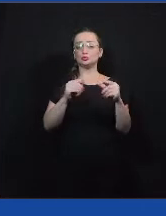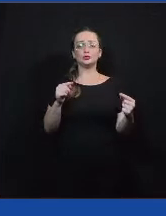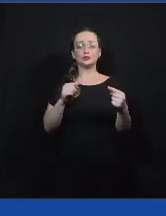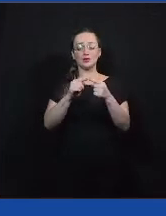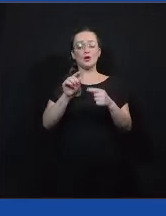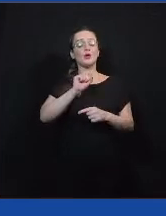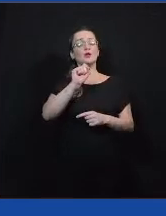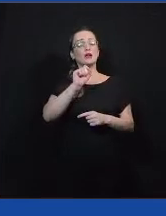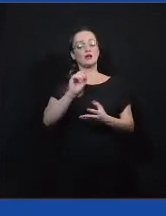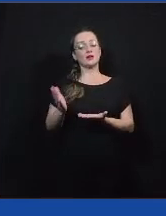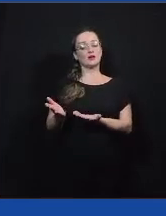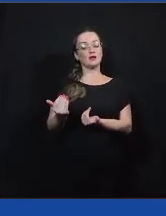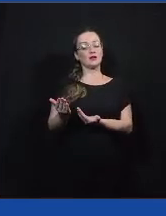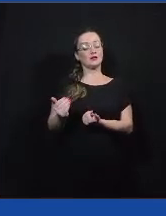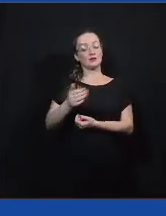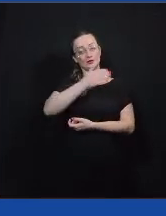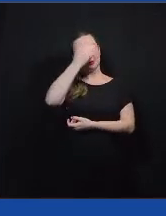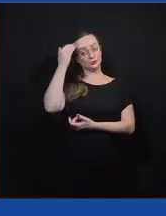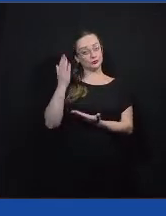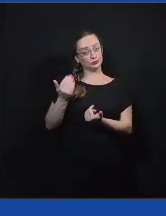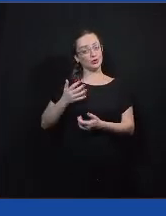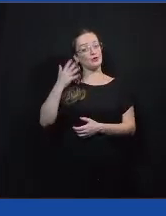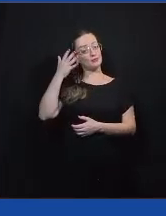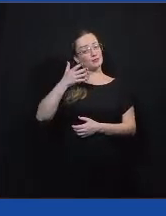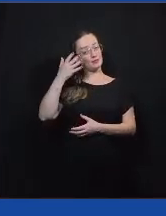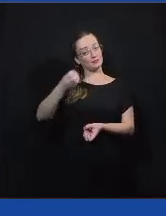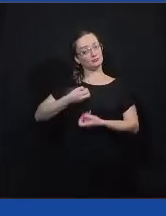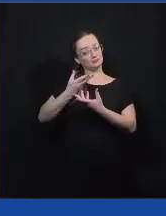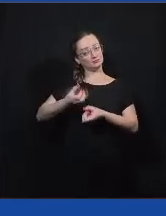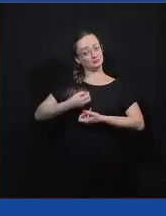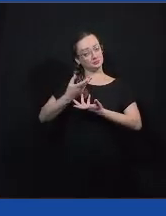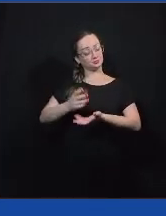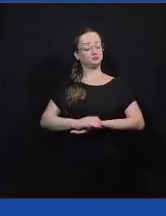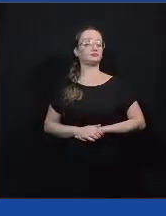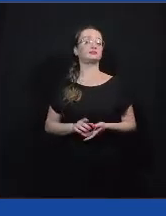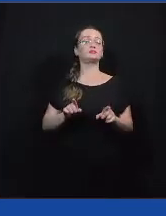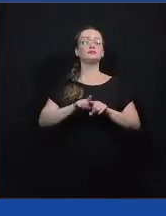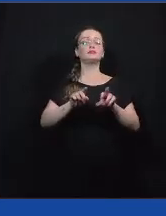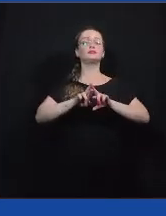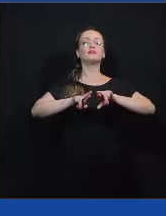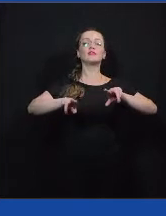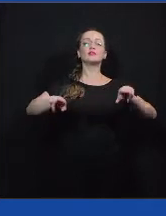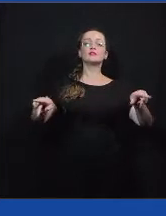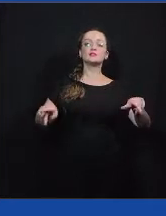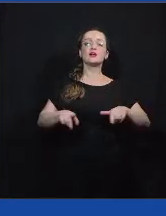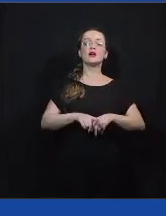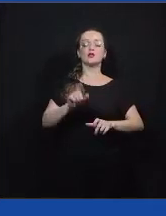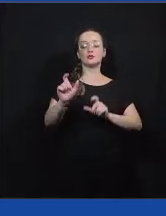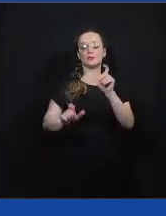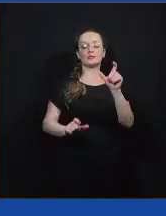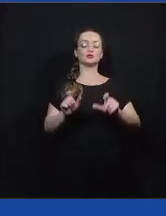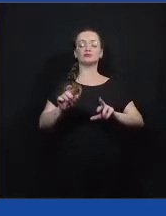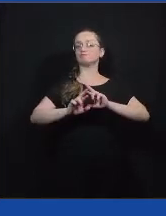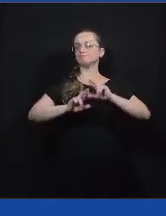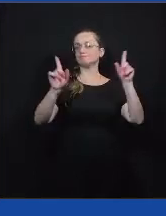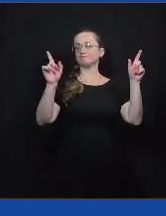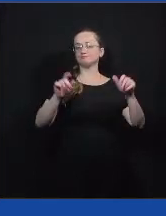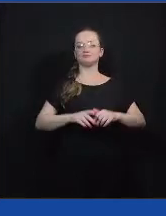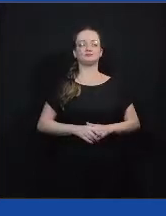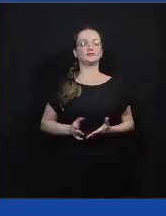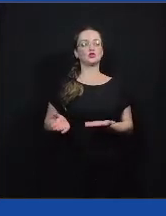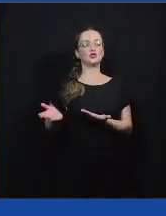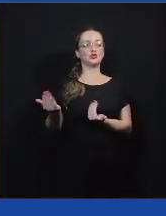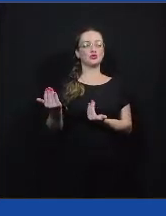jovem, né? A voz do jovem, a escuta do jovem. E a diversidade das pessoas, né? E dos jovens